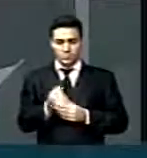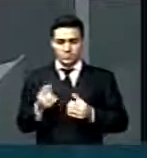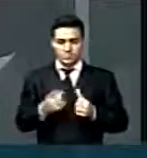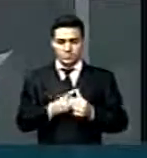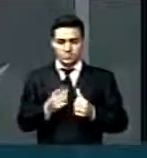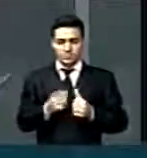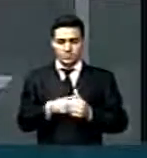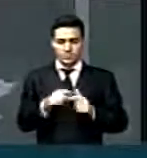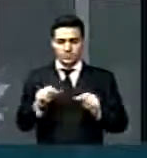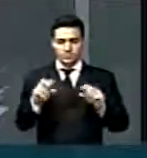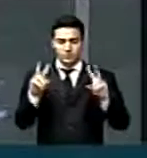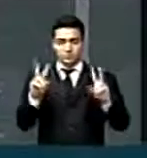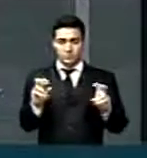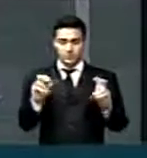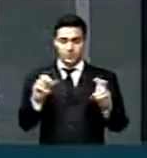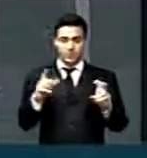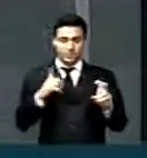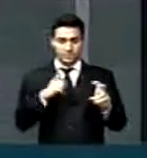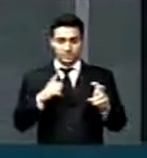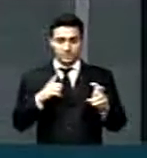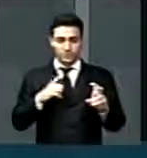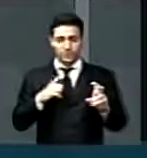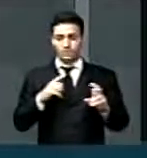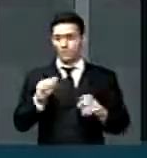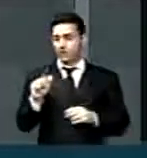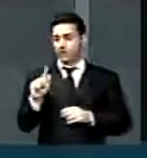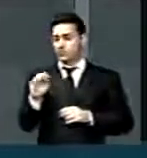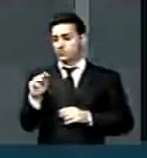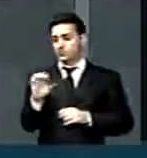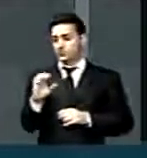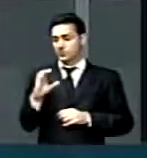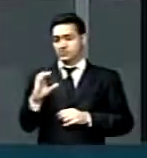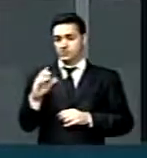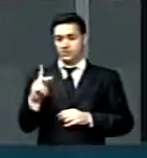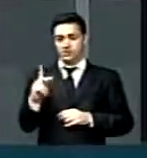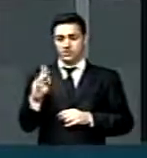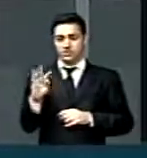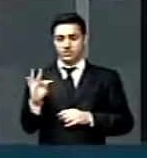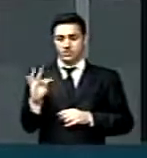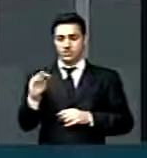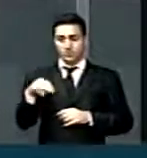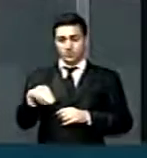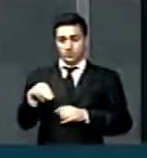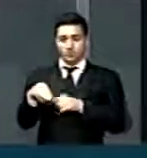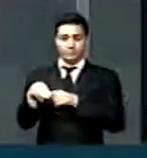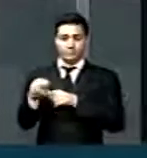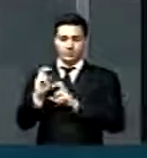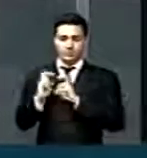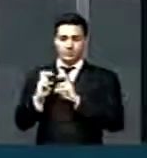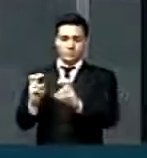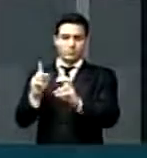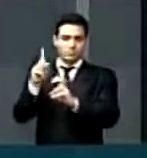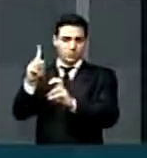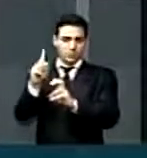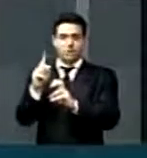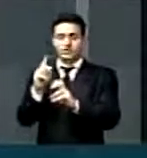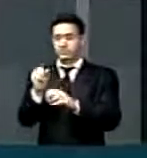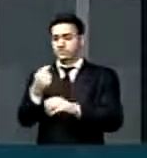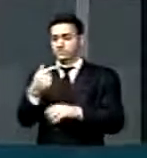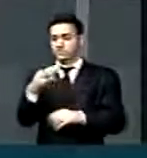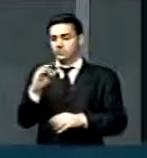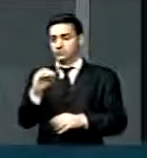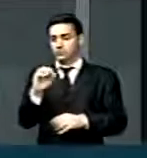relativo à agressão de agentes da CPTM em Santo André, que se popularizou.